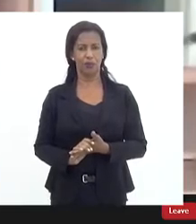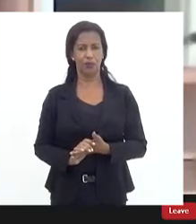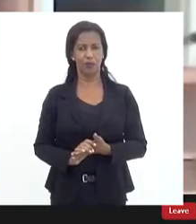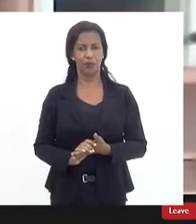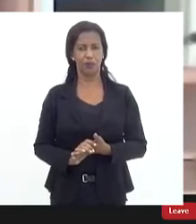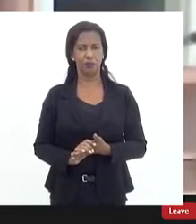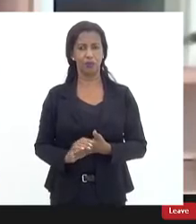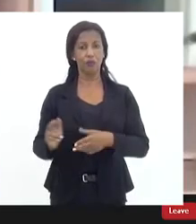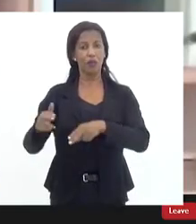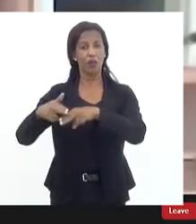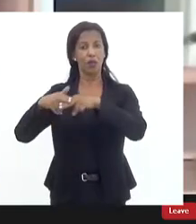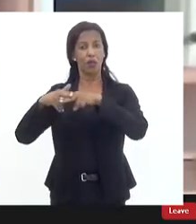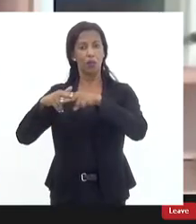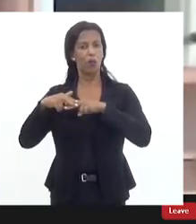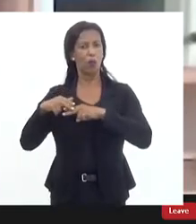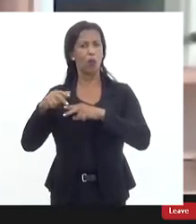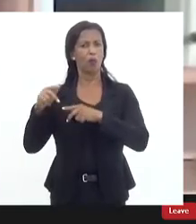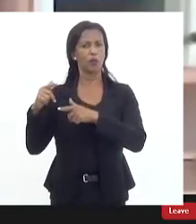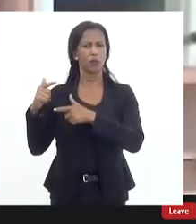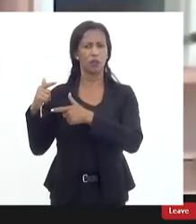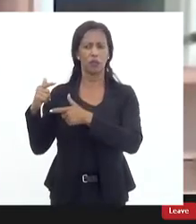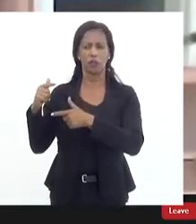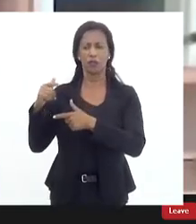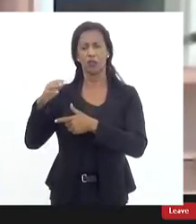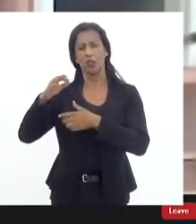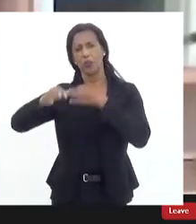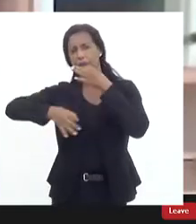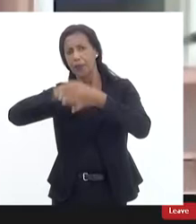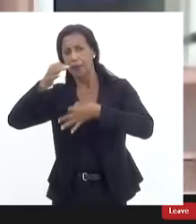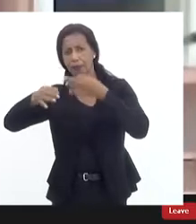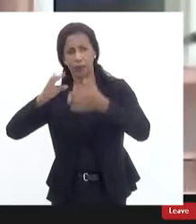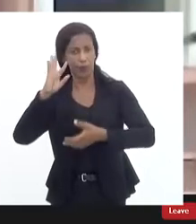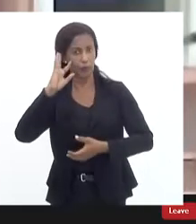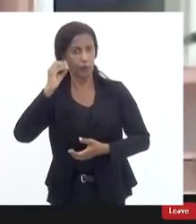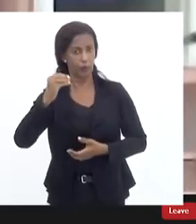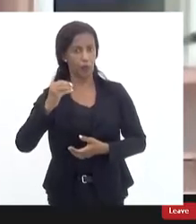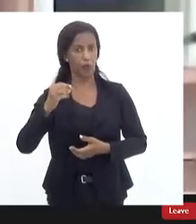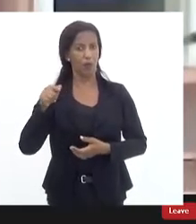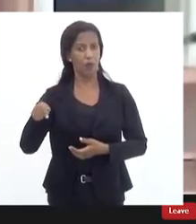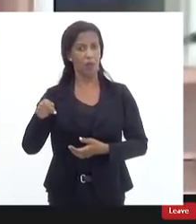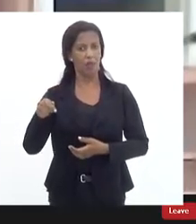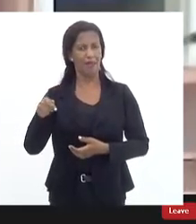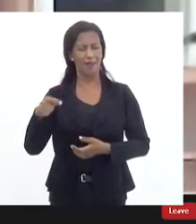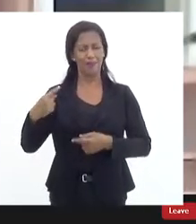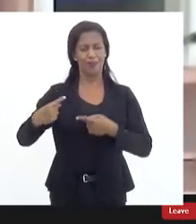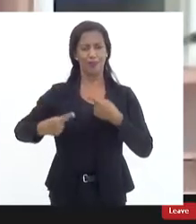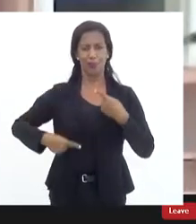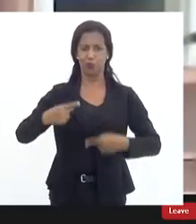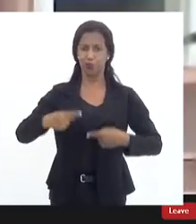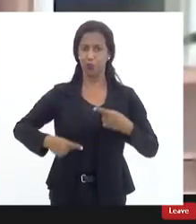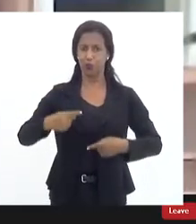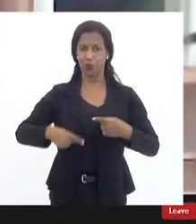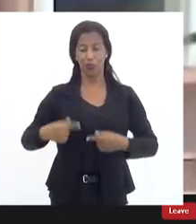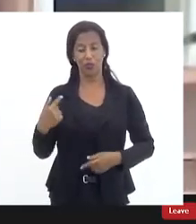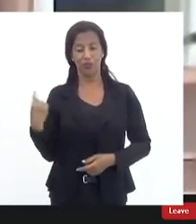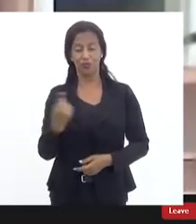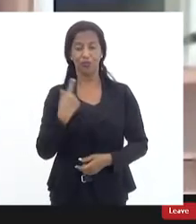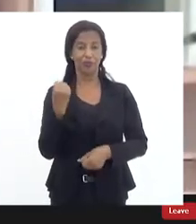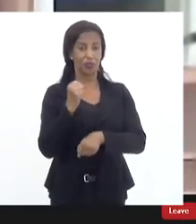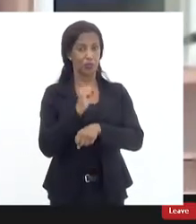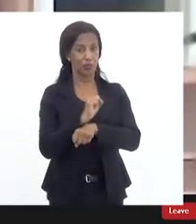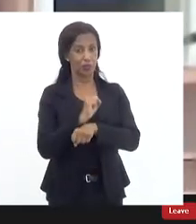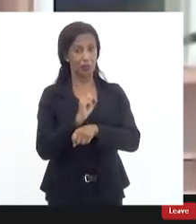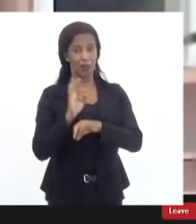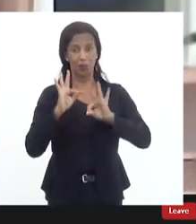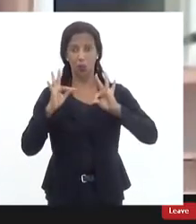por conta das decisões de ambas as decisões é uma decisão de cunho político que a gente espera agora com todo